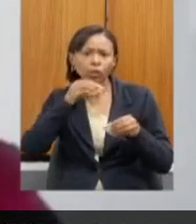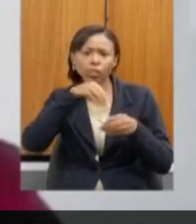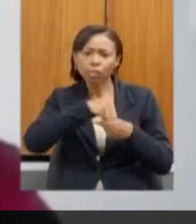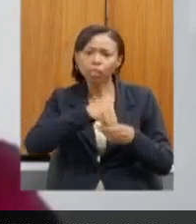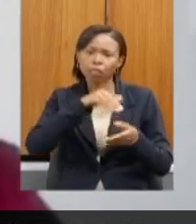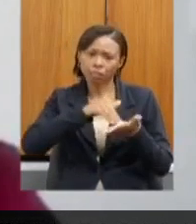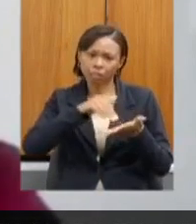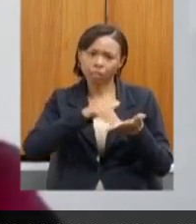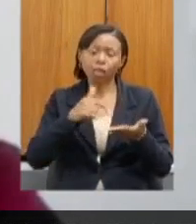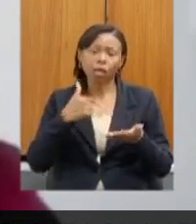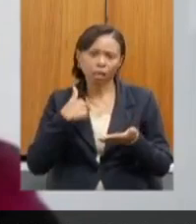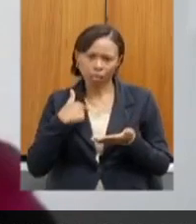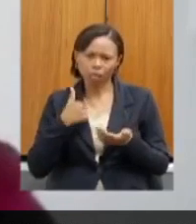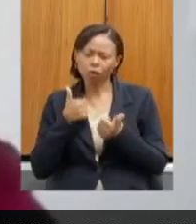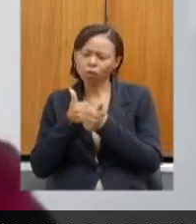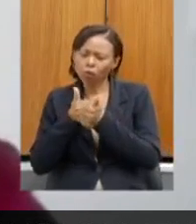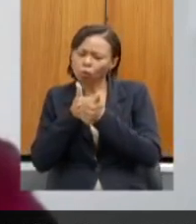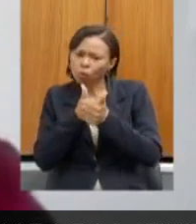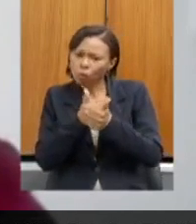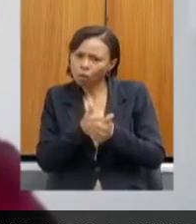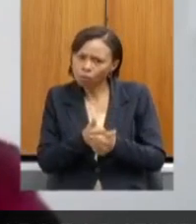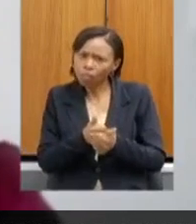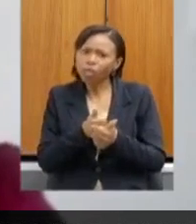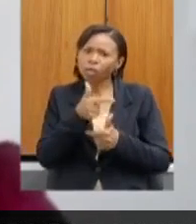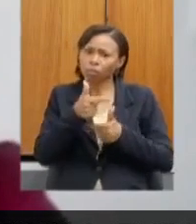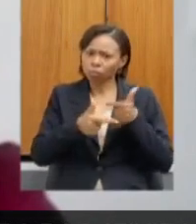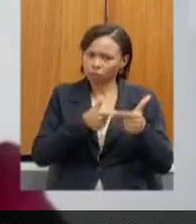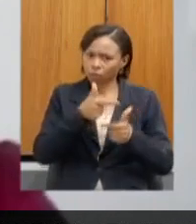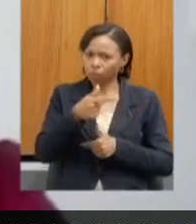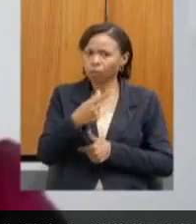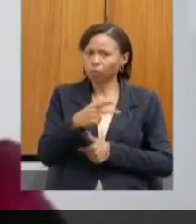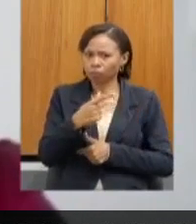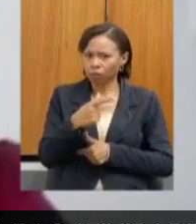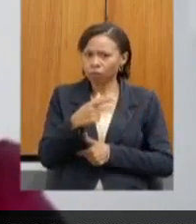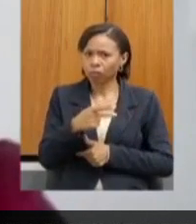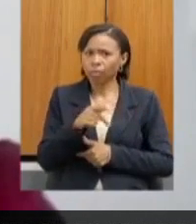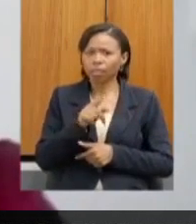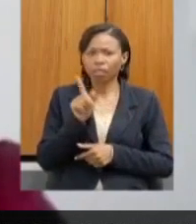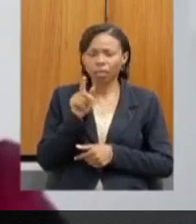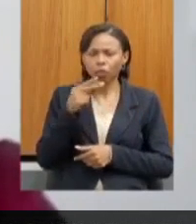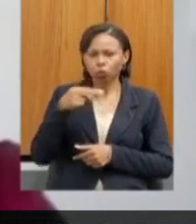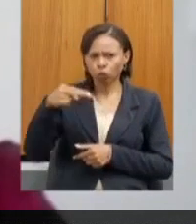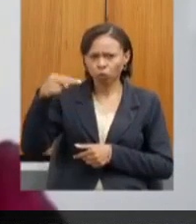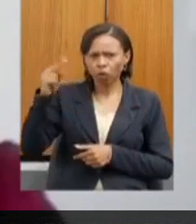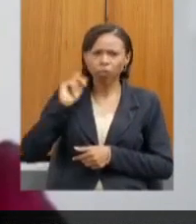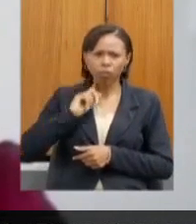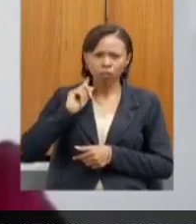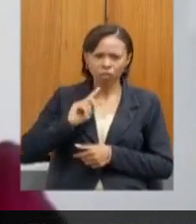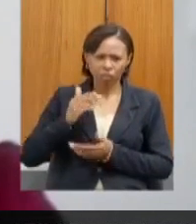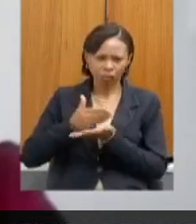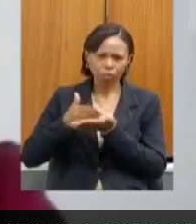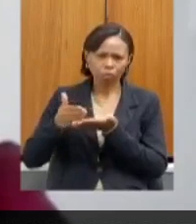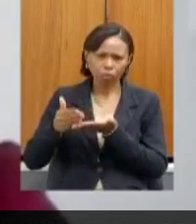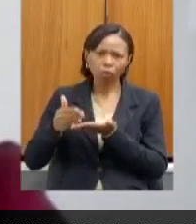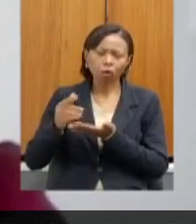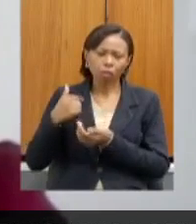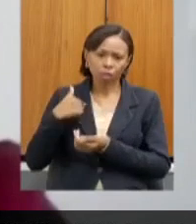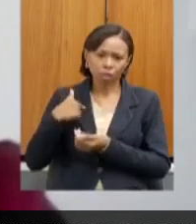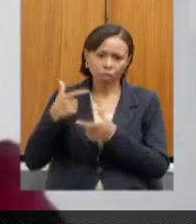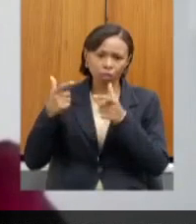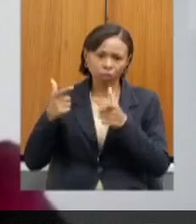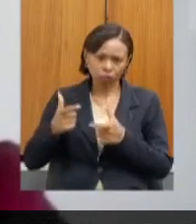eu acompanho bem a trajetória um pouco da Marília, mesmo lá do norte de Minas, onde eu me encontro,